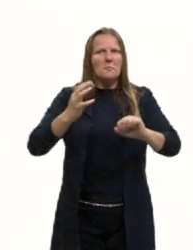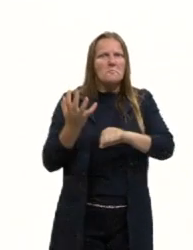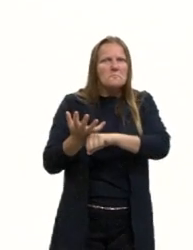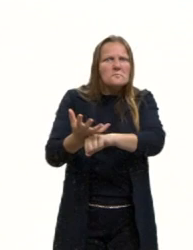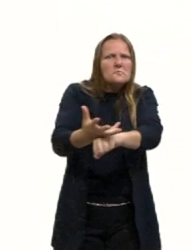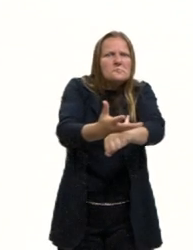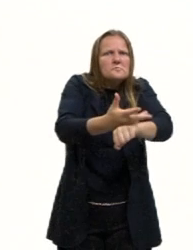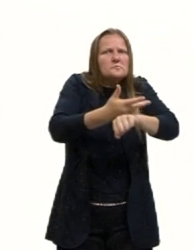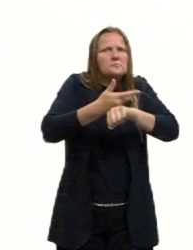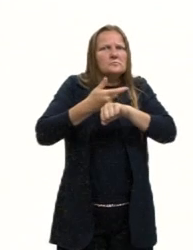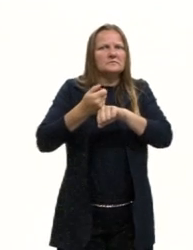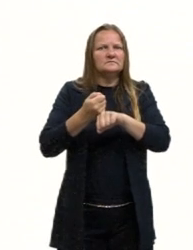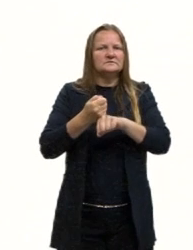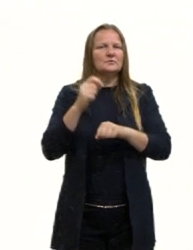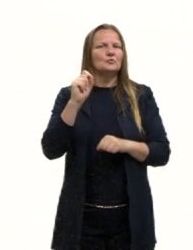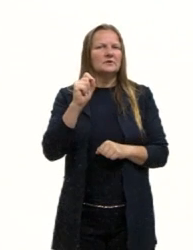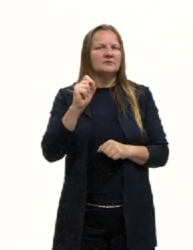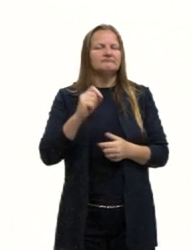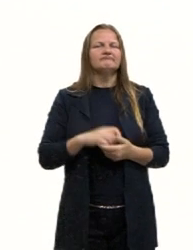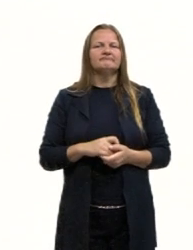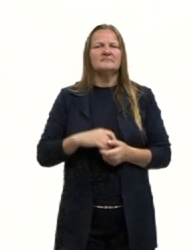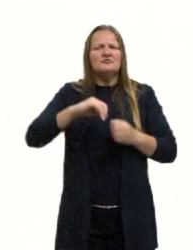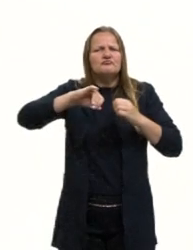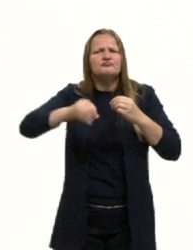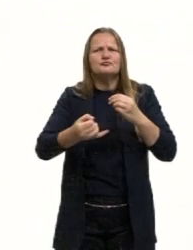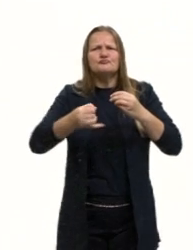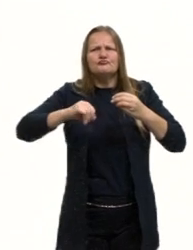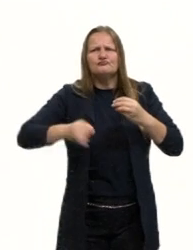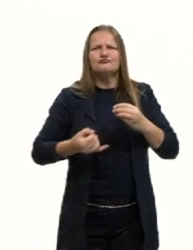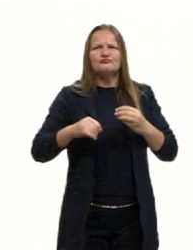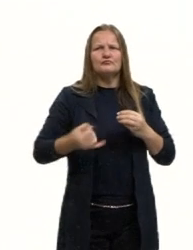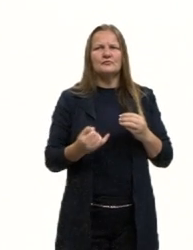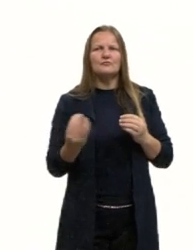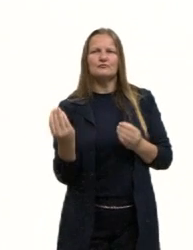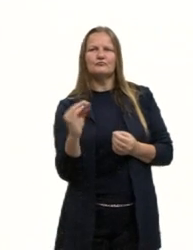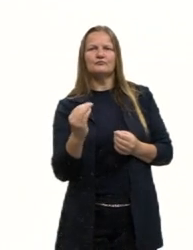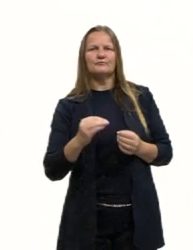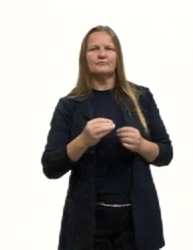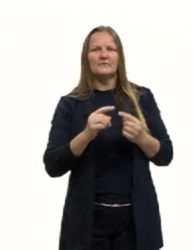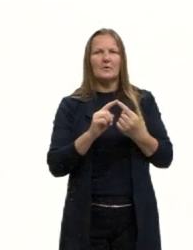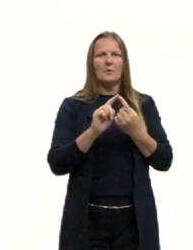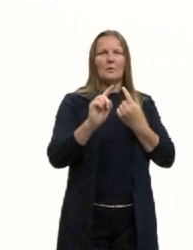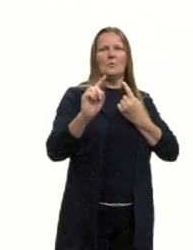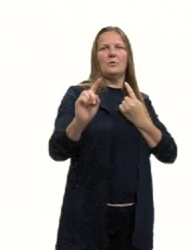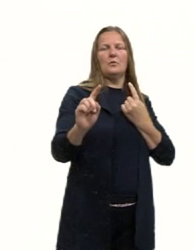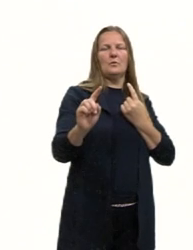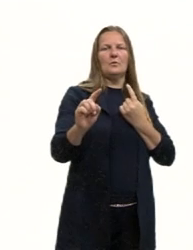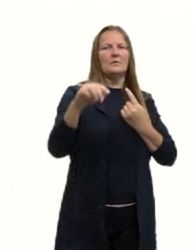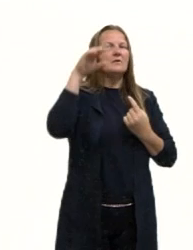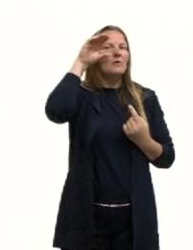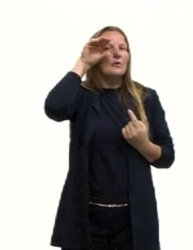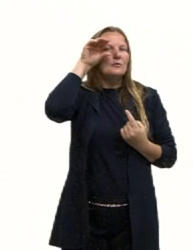consiste nas justificativas que se afastam da observação individual.